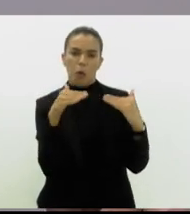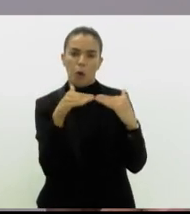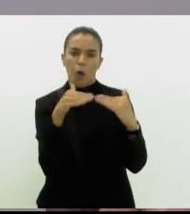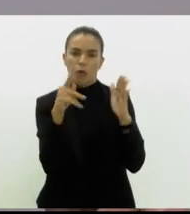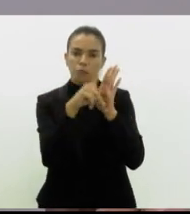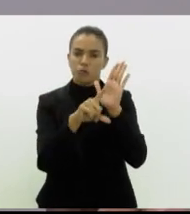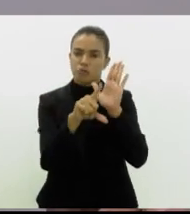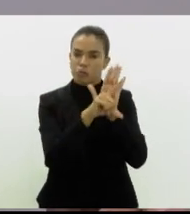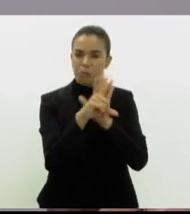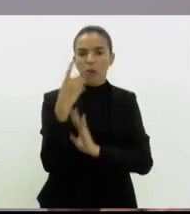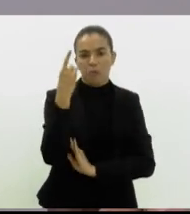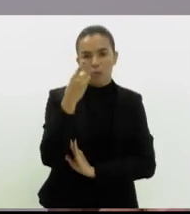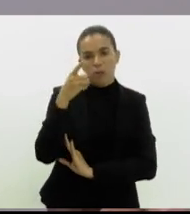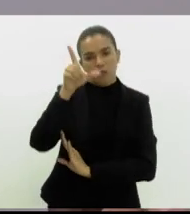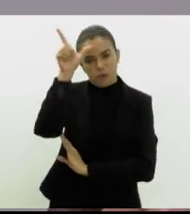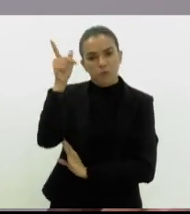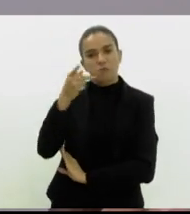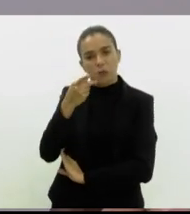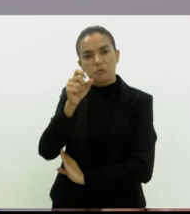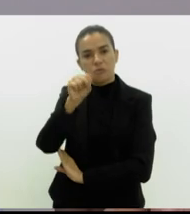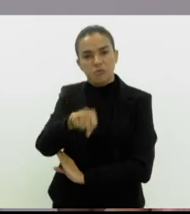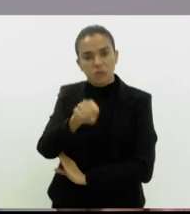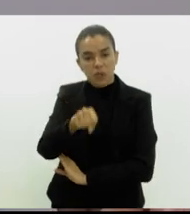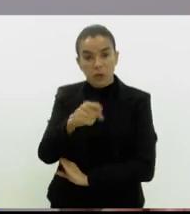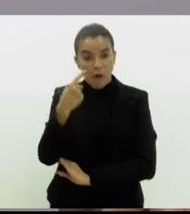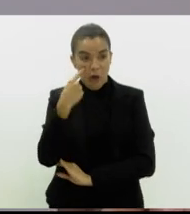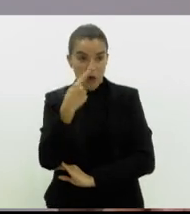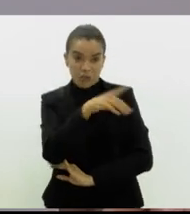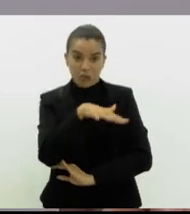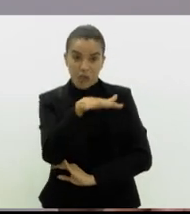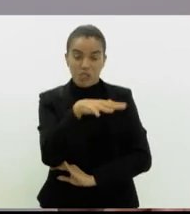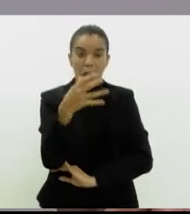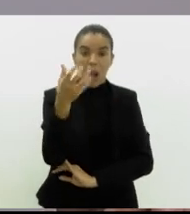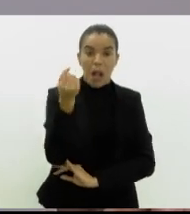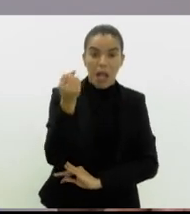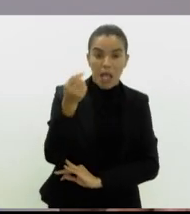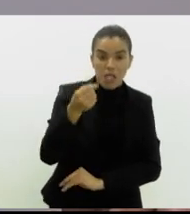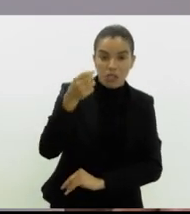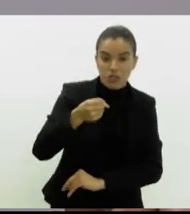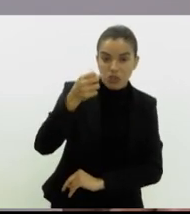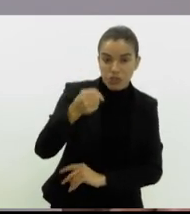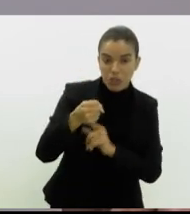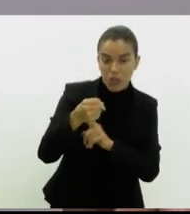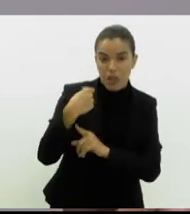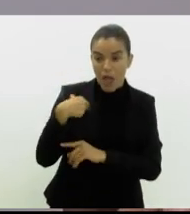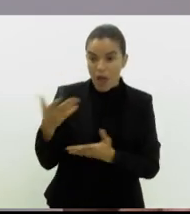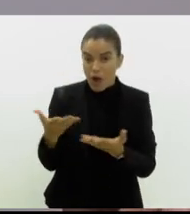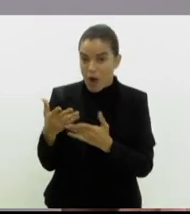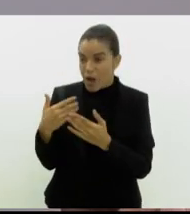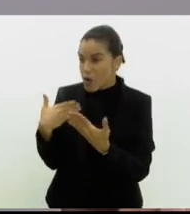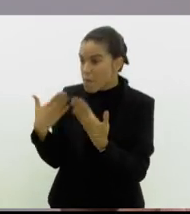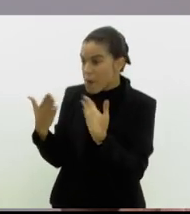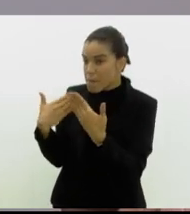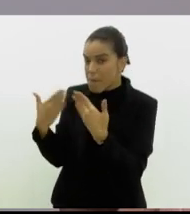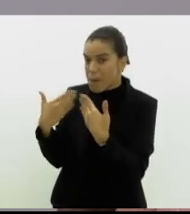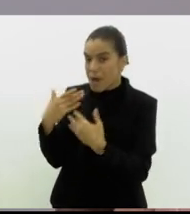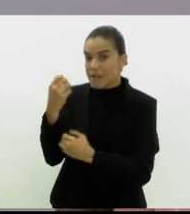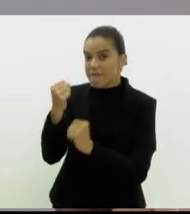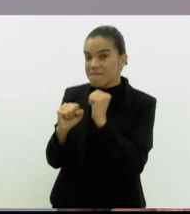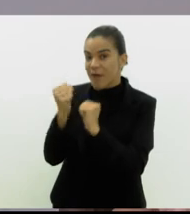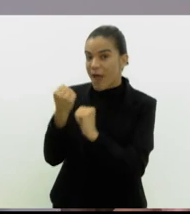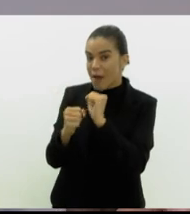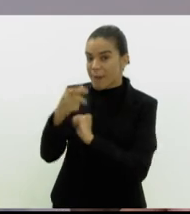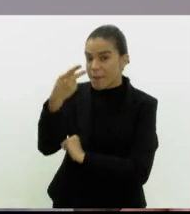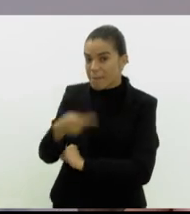do deputado Luiz Paulo. Você vê que na questão do leite precisa ser agir rápido. Eu acabei de ouvir de um industrial daqui que tem fábrica aqui